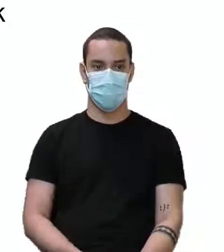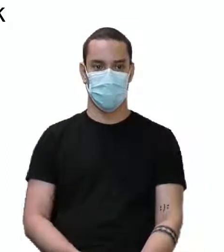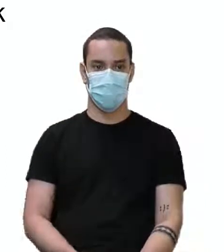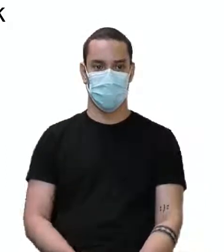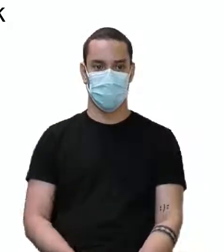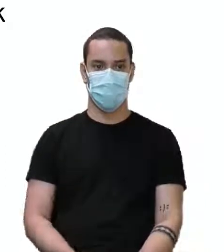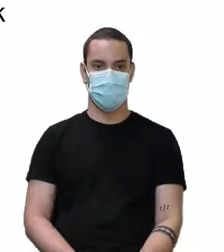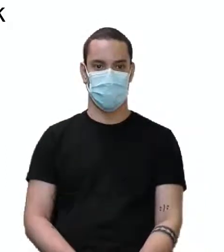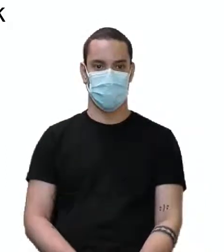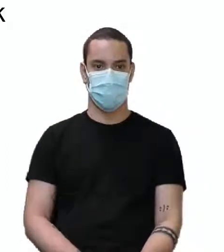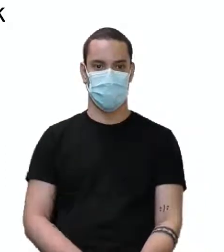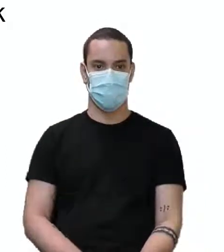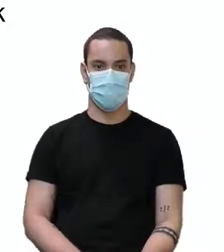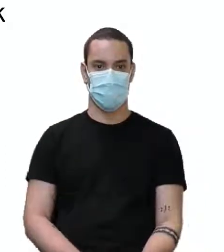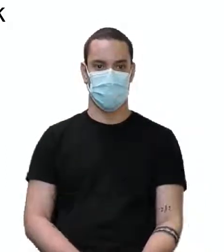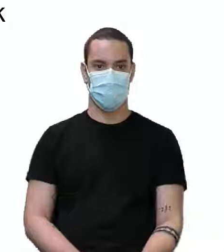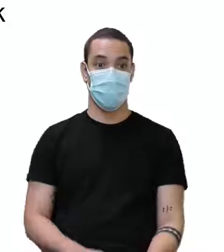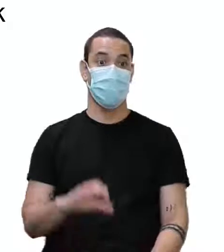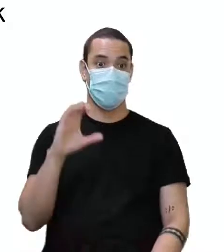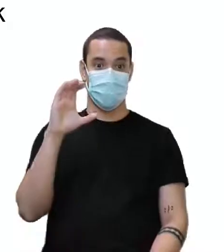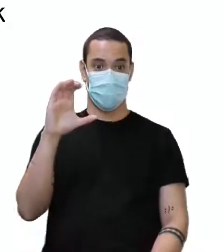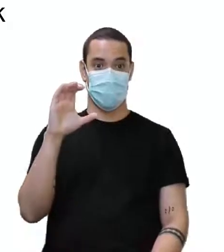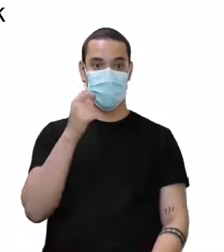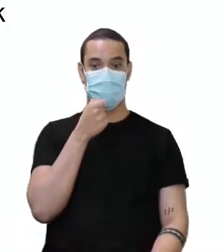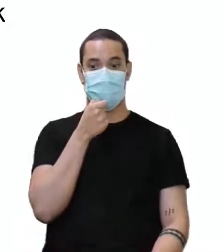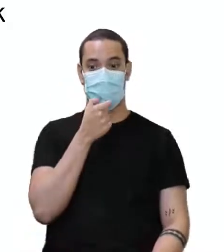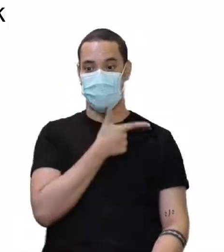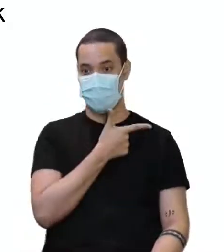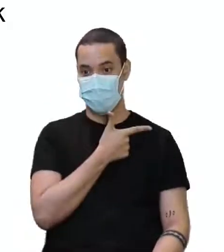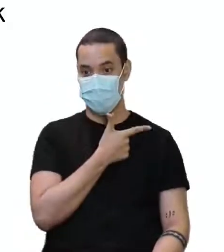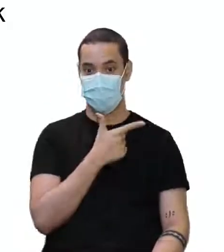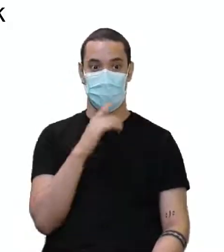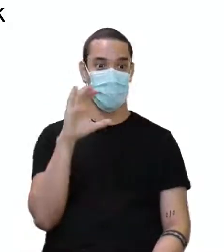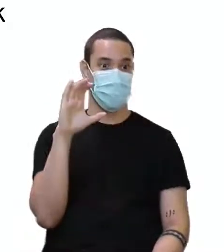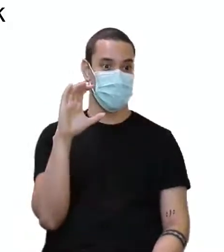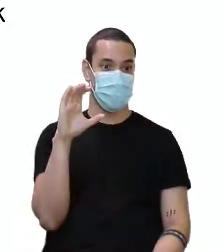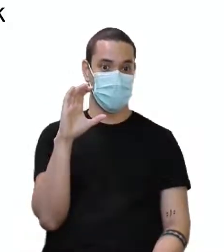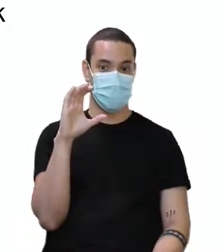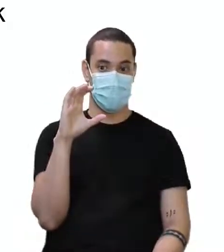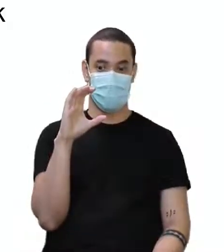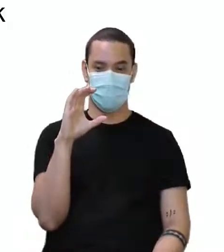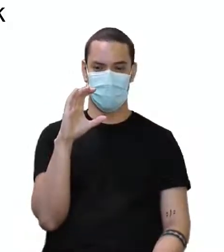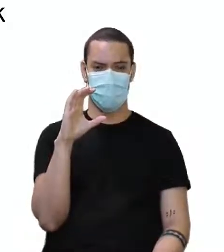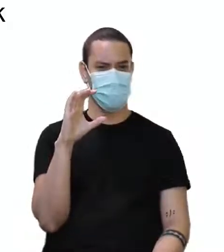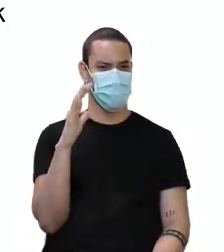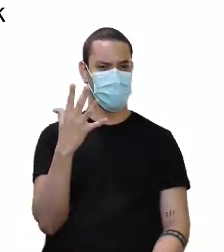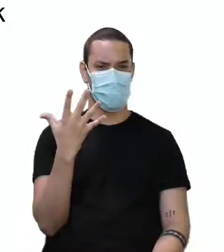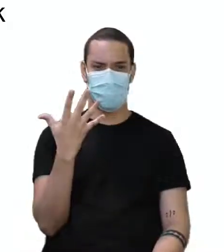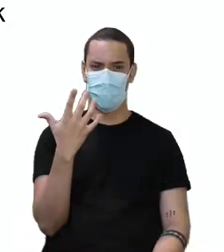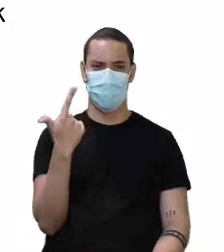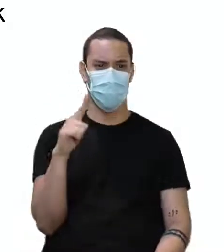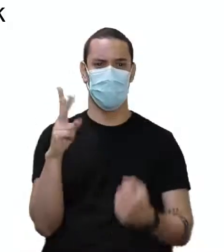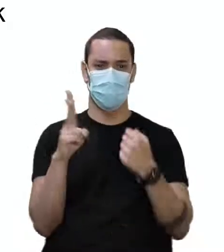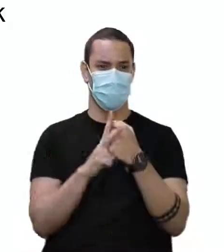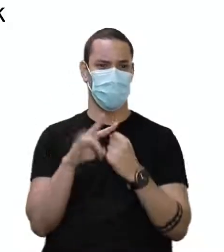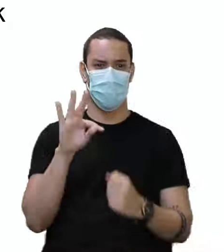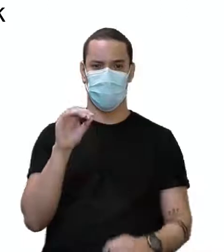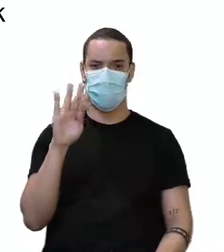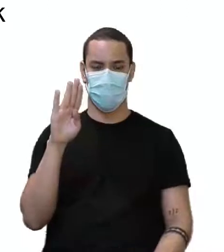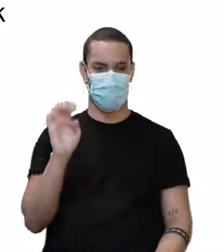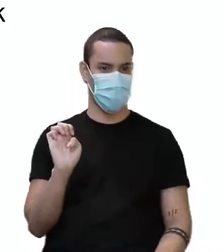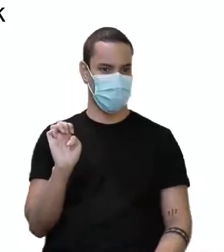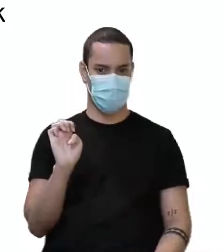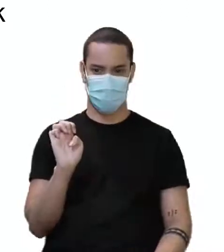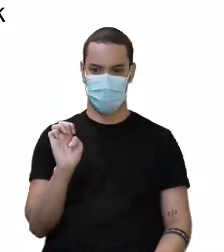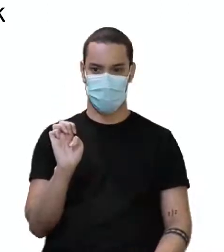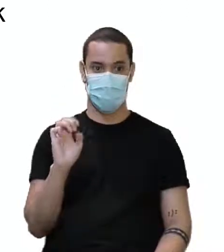they stay? Então, assim, a C é engraçado, porque a C não tem, a C não tem verbo to be aí. O que